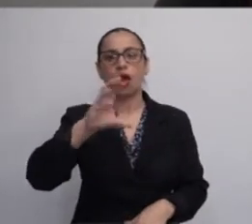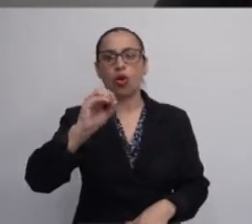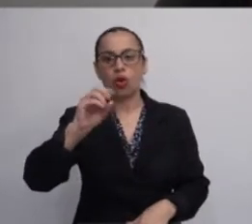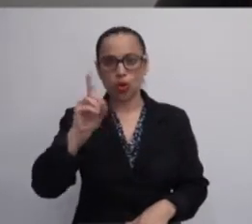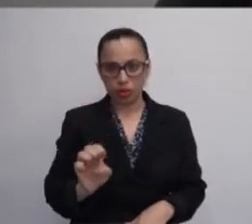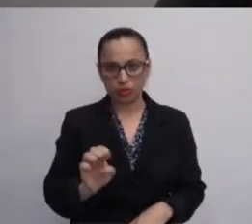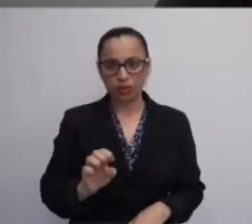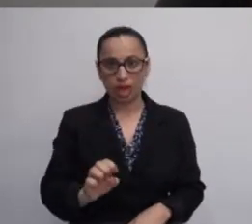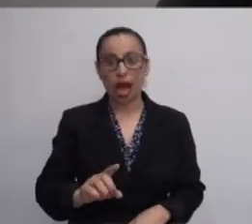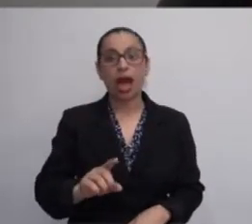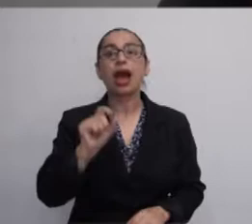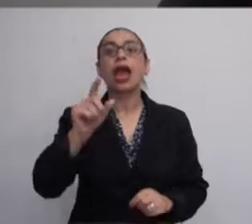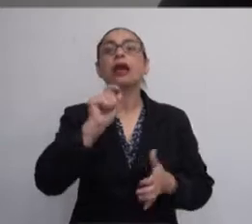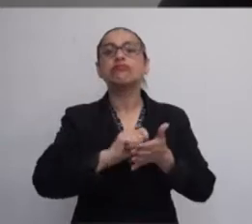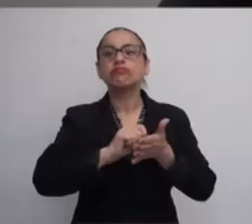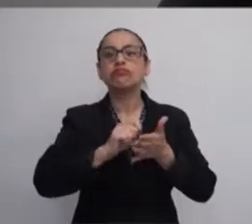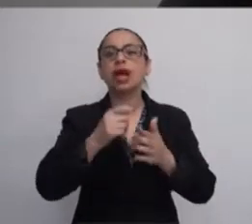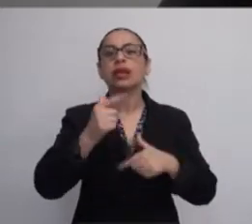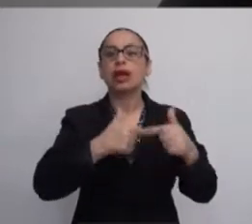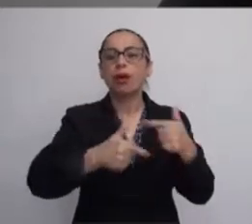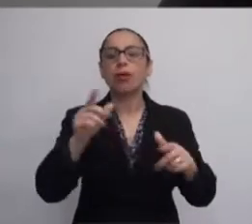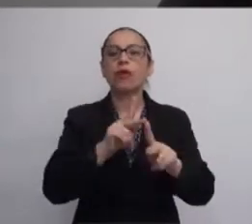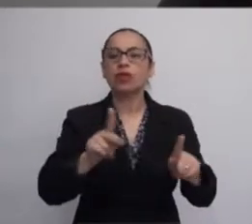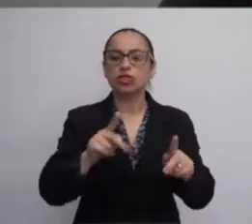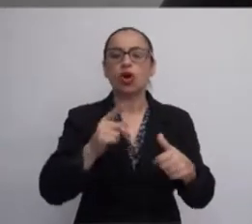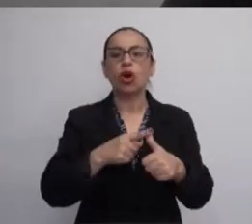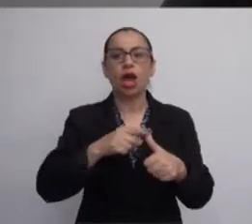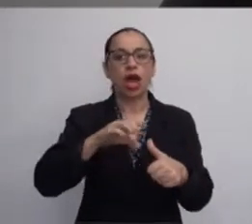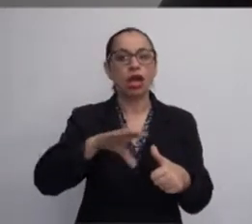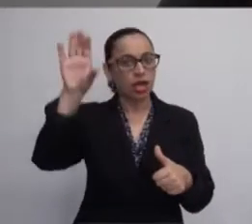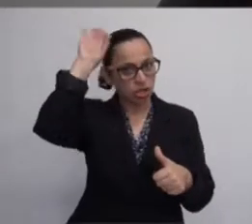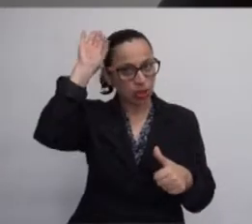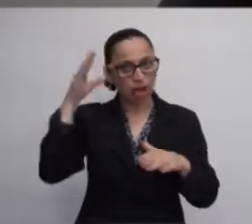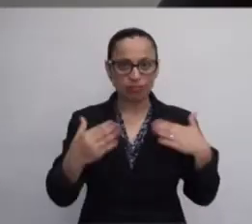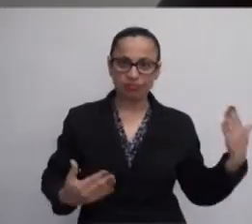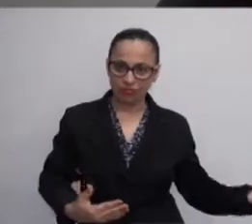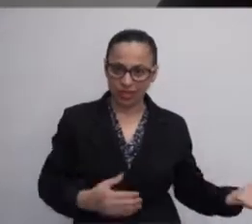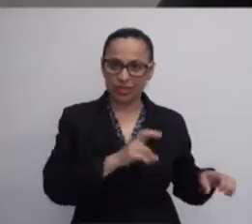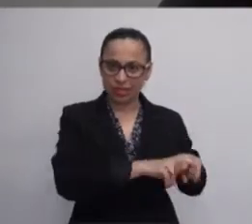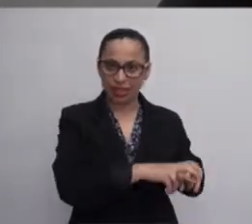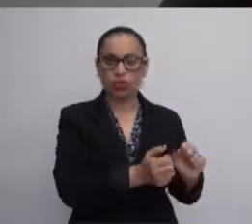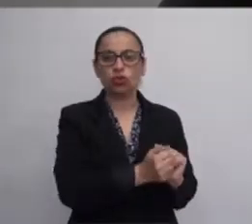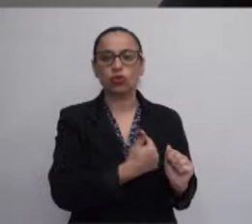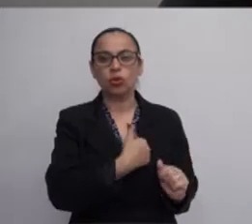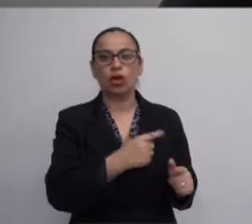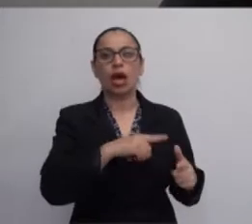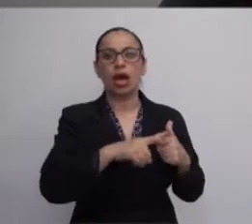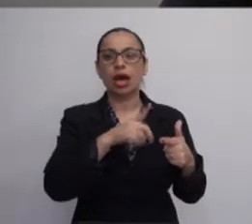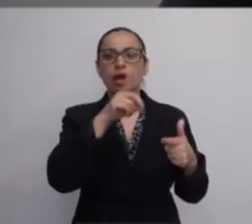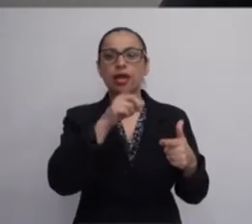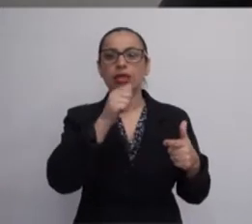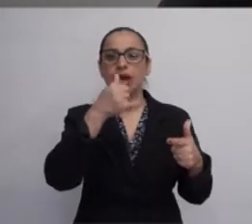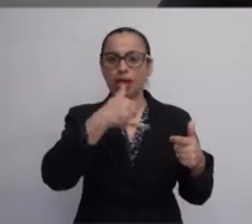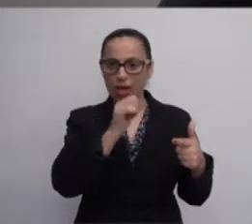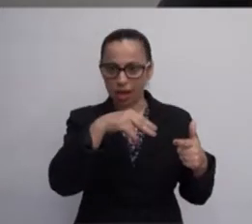Os autores desse trabalho foram os professores a Cristina Menezes, que está aqui do meu lado, a aluna Daiane de Jesus,